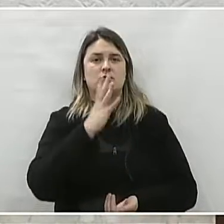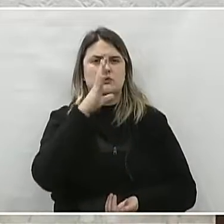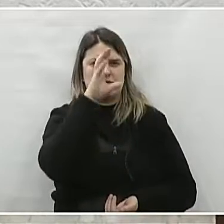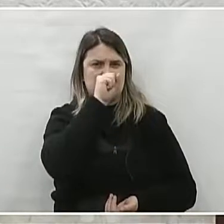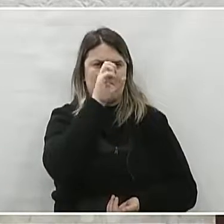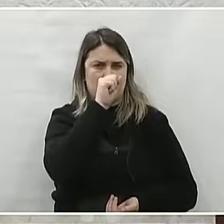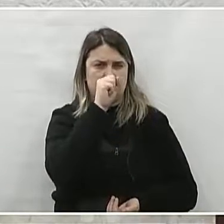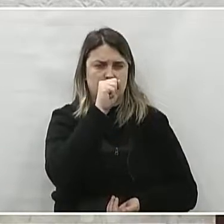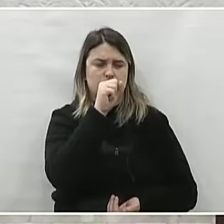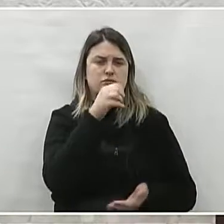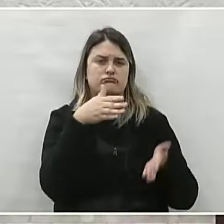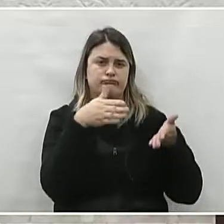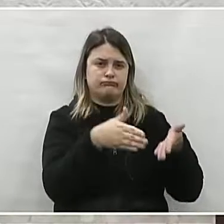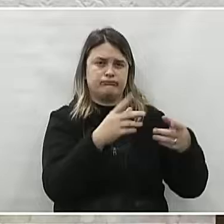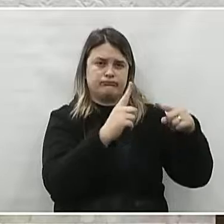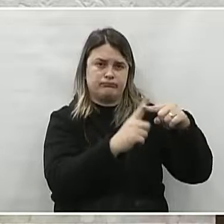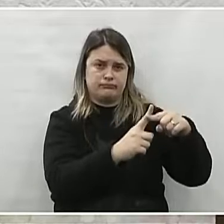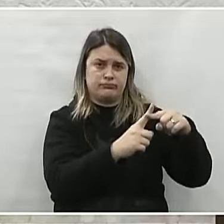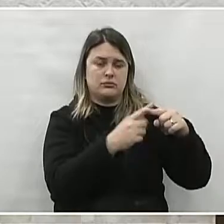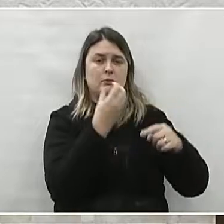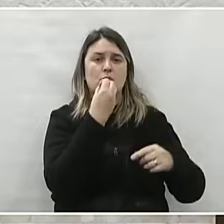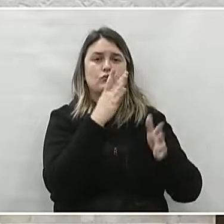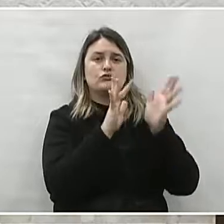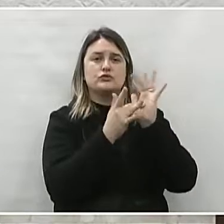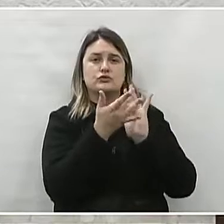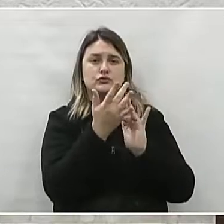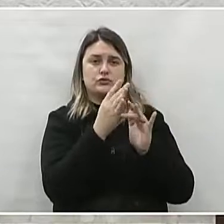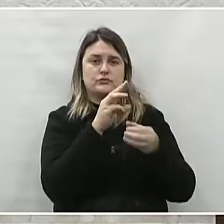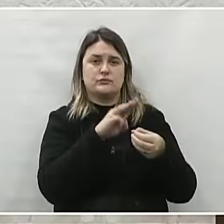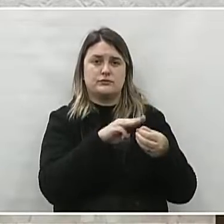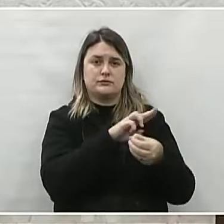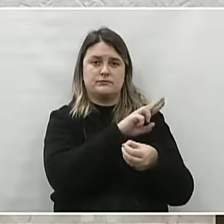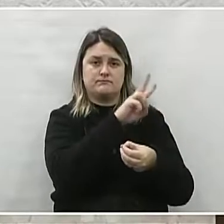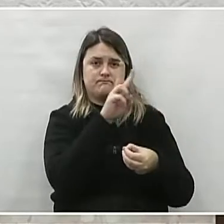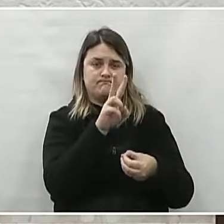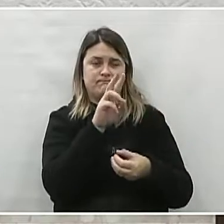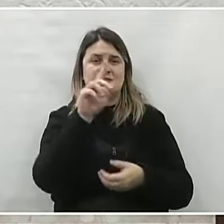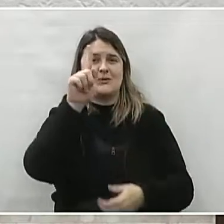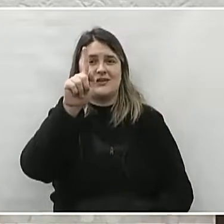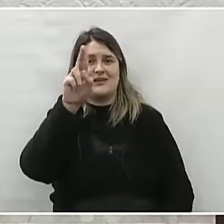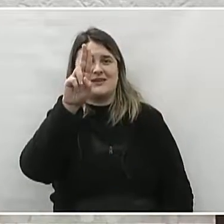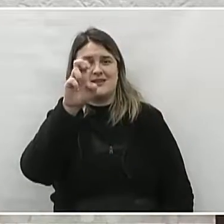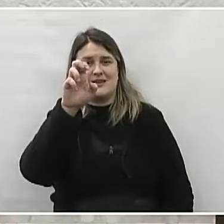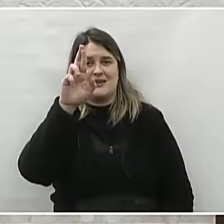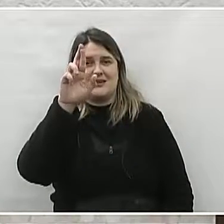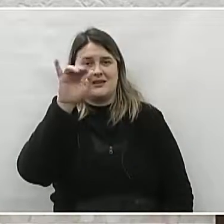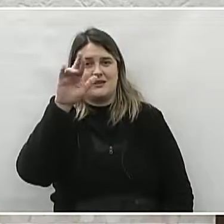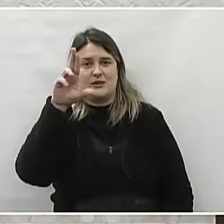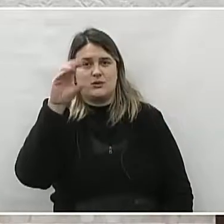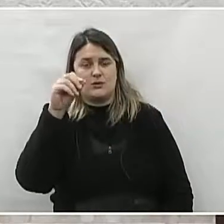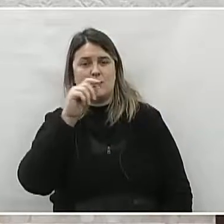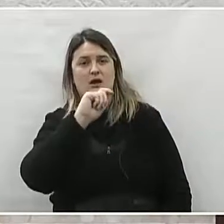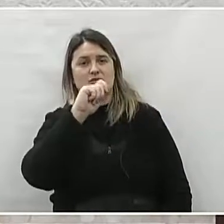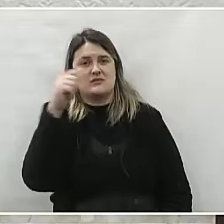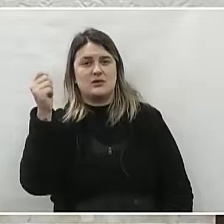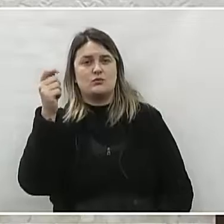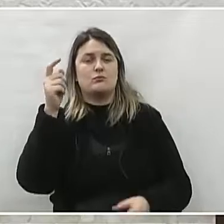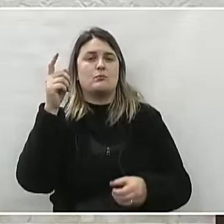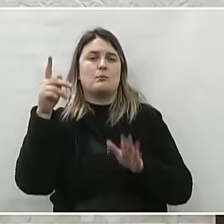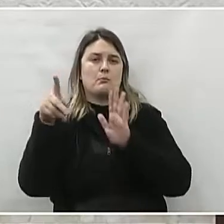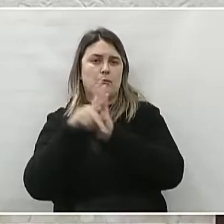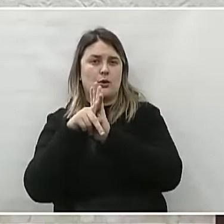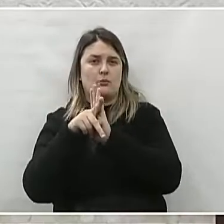horas, no Cemitério Municipal Bom Jesus de União da Vitória. Querino era sócio-proprietário do antigo Moinho Tupi,